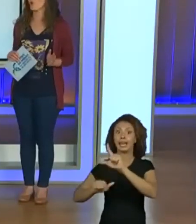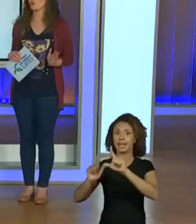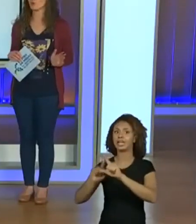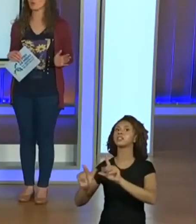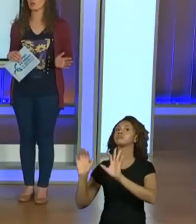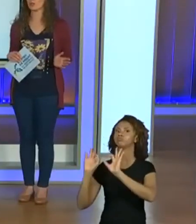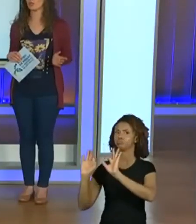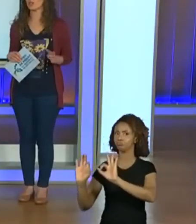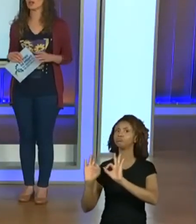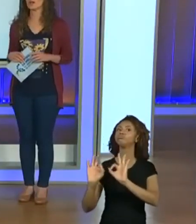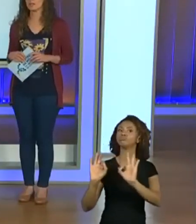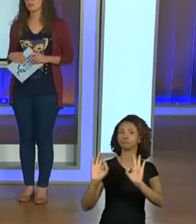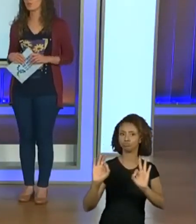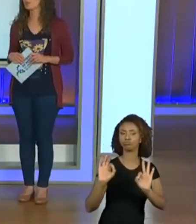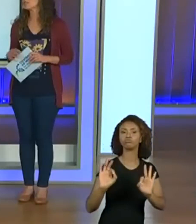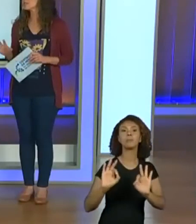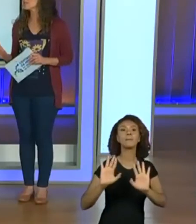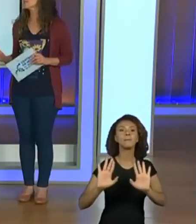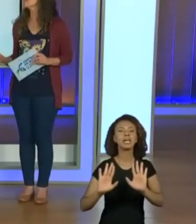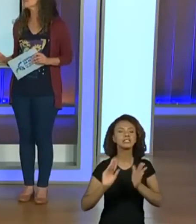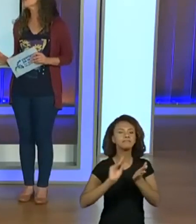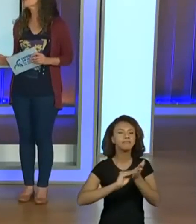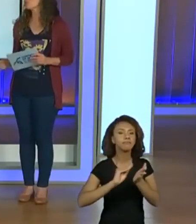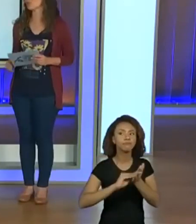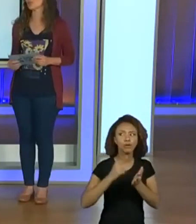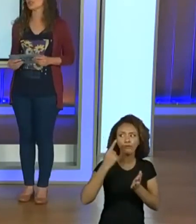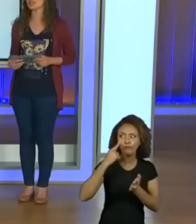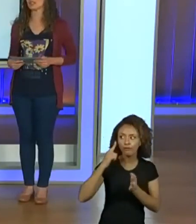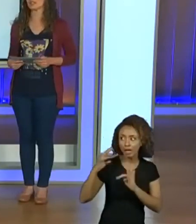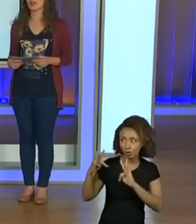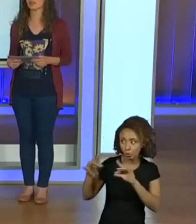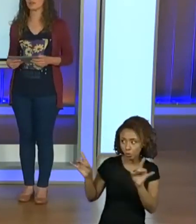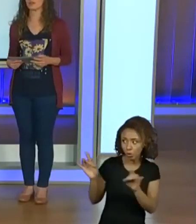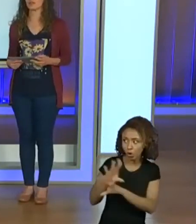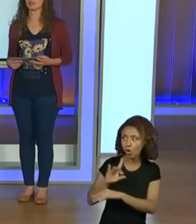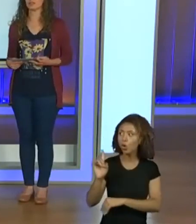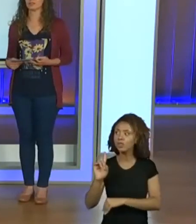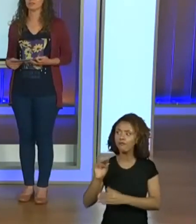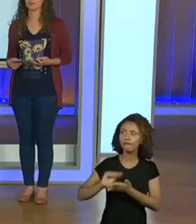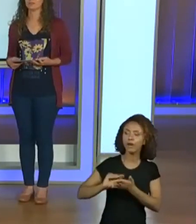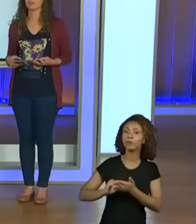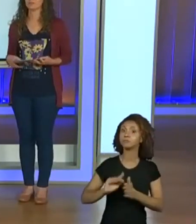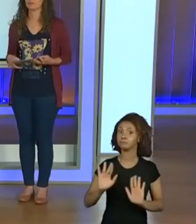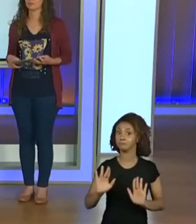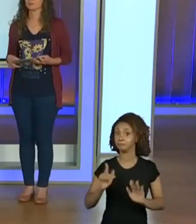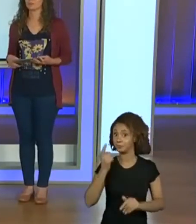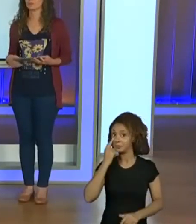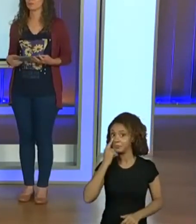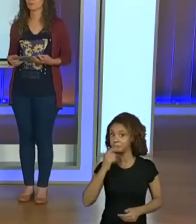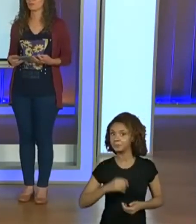escrita de consoante, mas a gente precisa ver se estão todas ali. Certo, professora? Olha só.